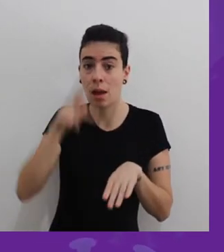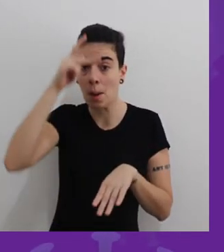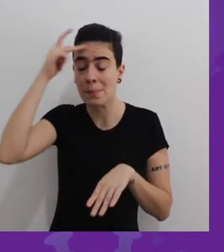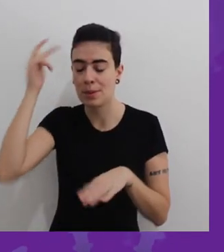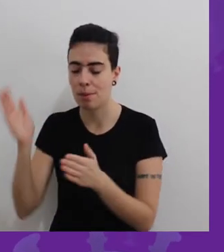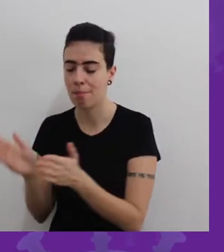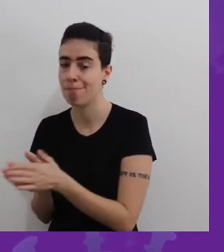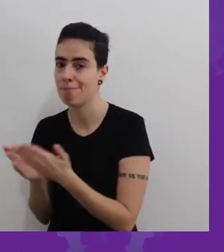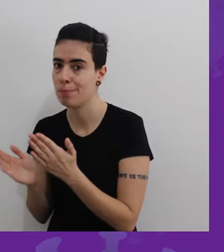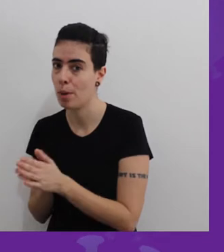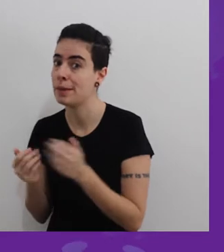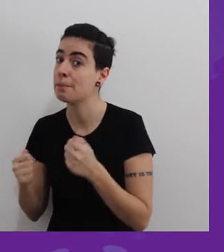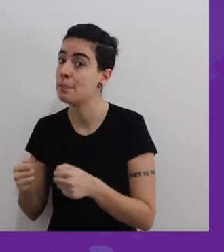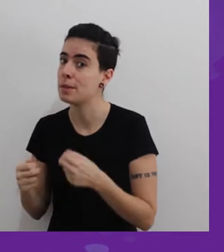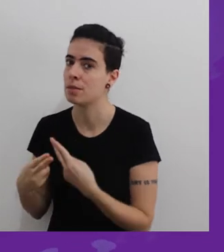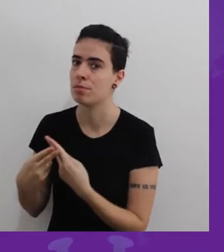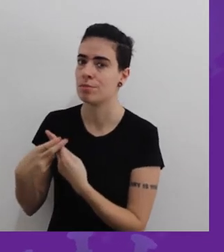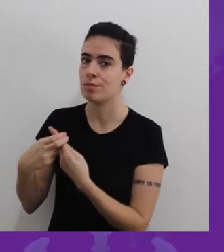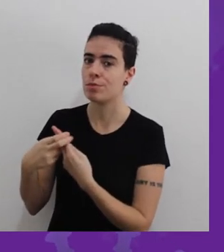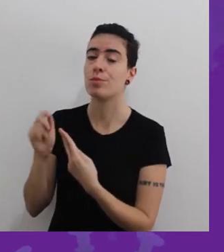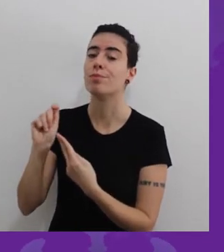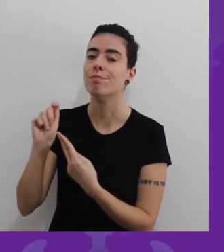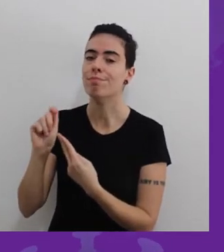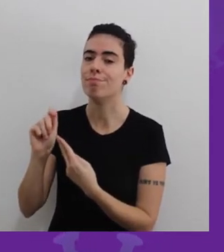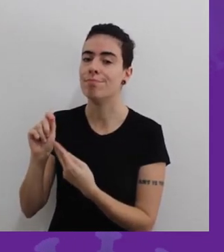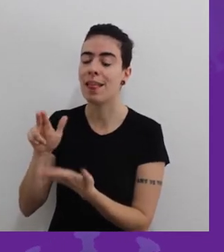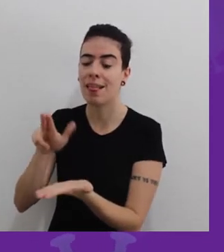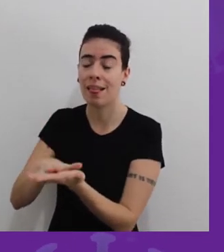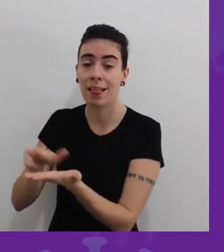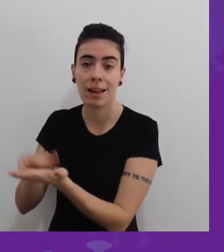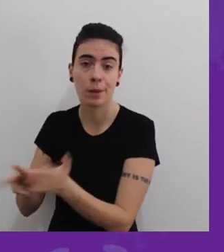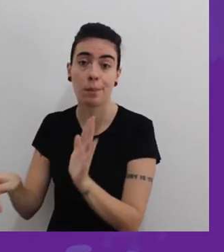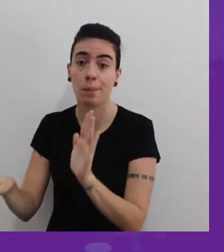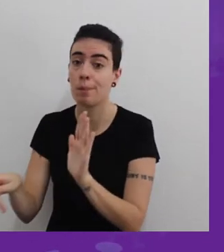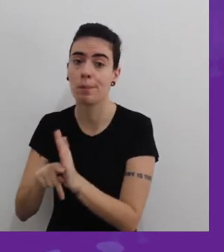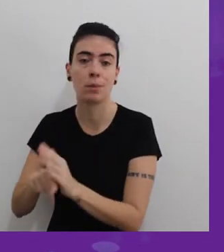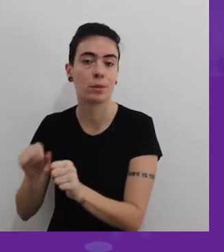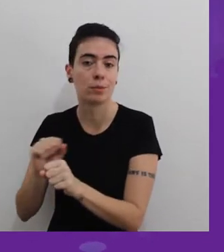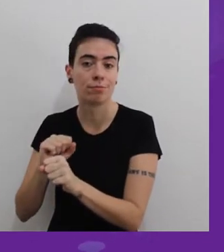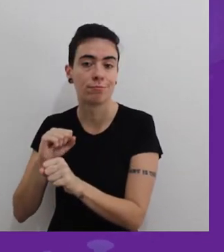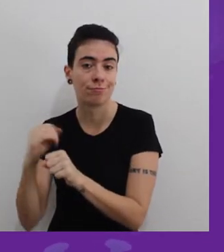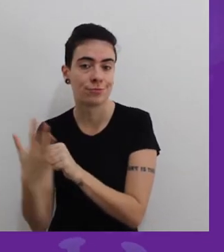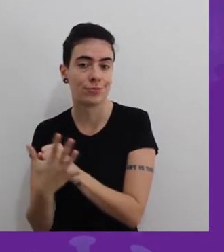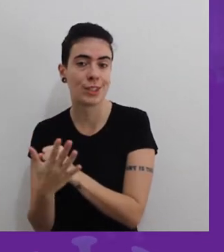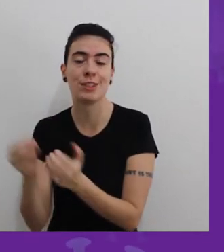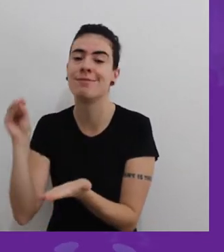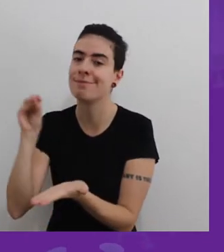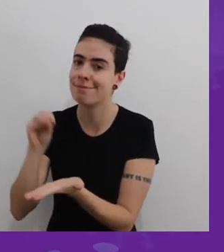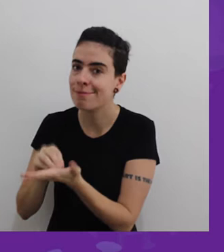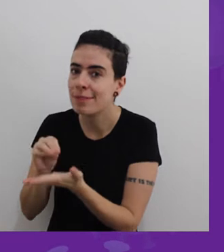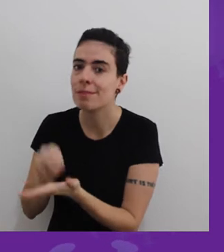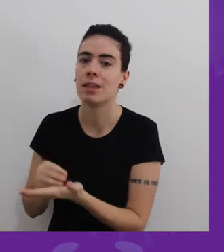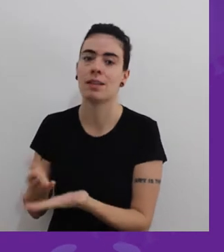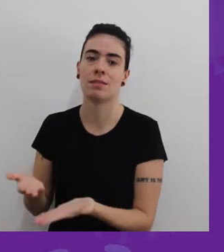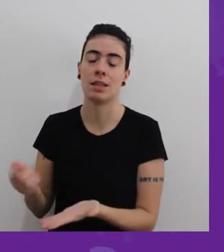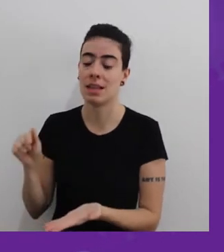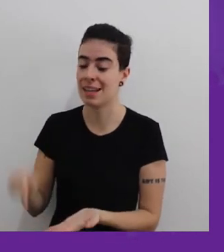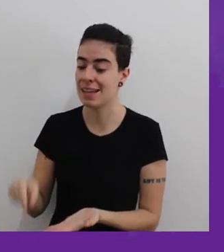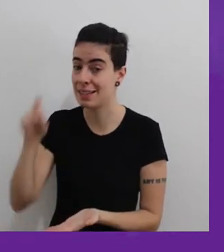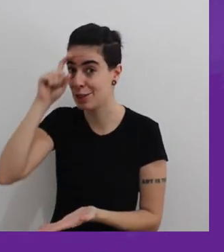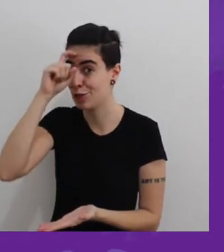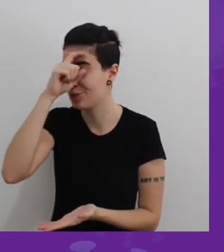pessoas mais pobres, dependentes do SUS, vão acabar ficando sem leito suficiente para poder tratar das complicações da Covid,